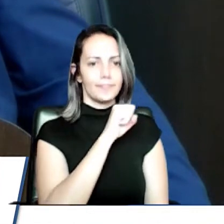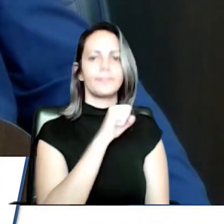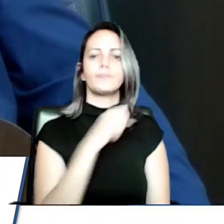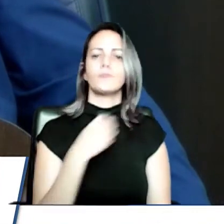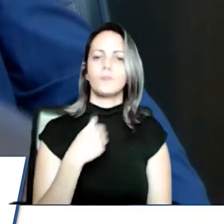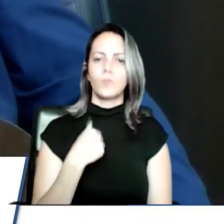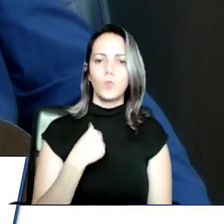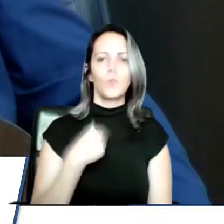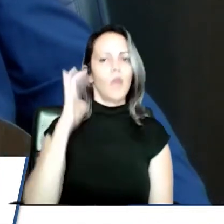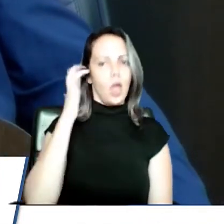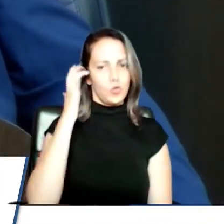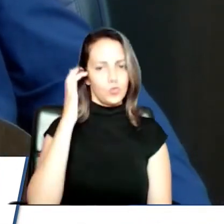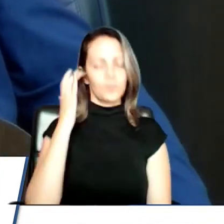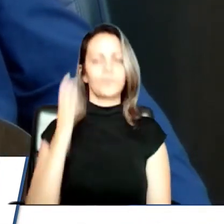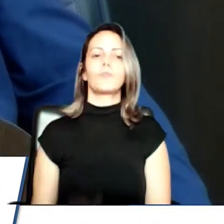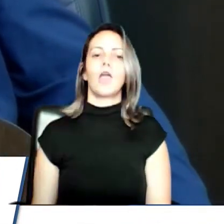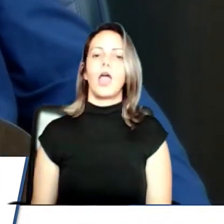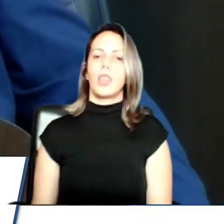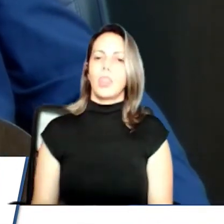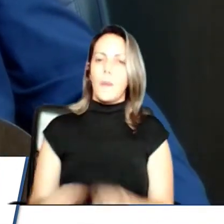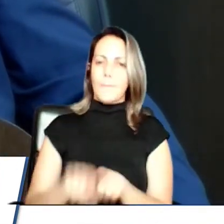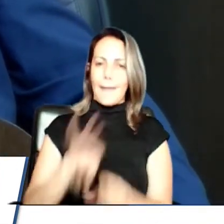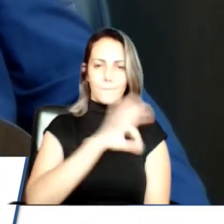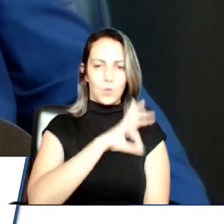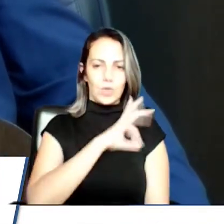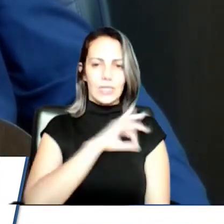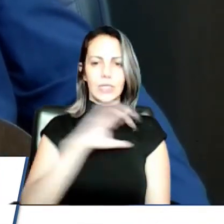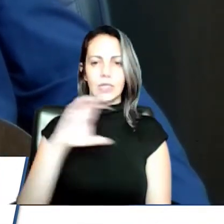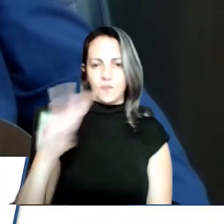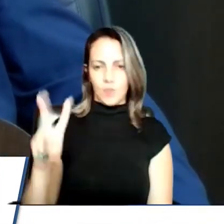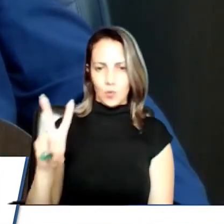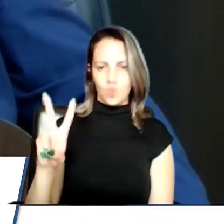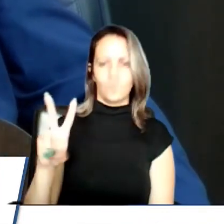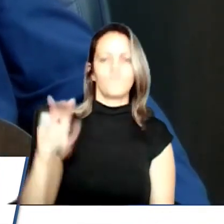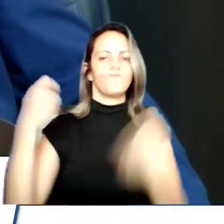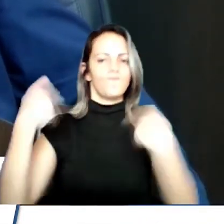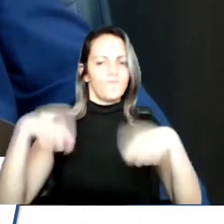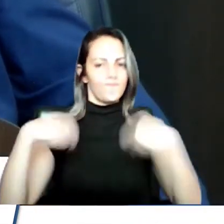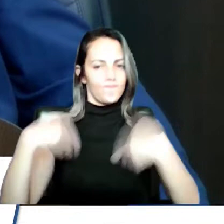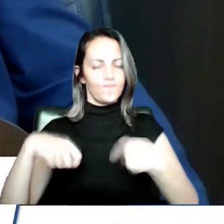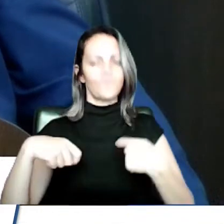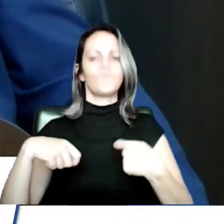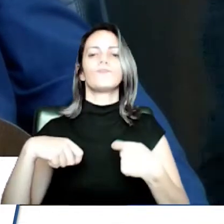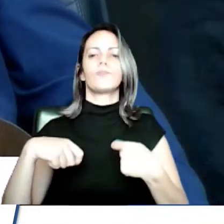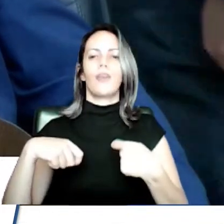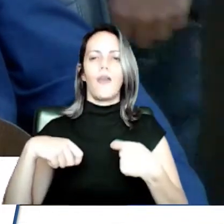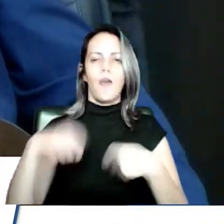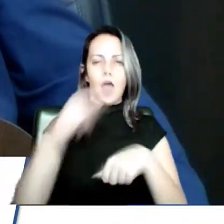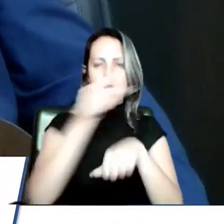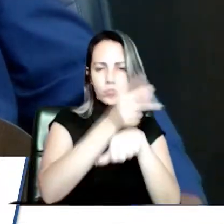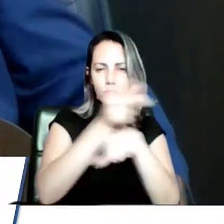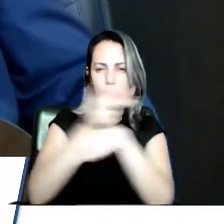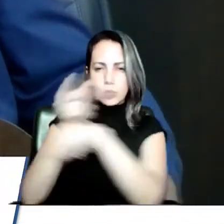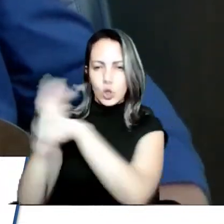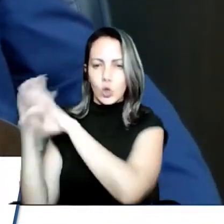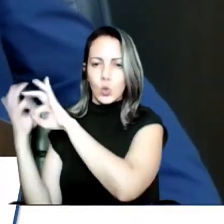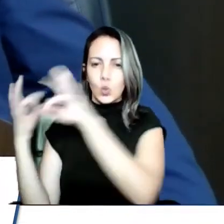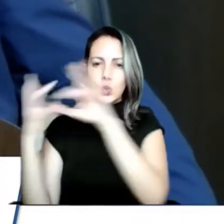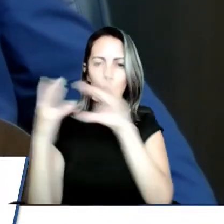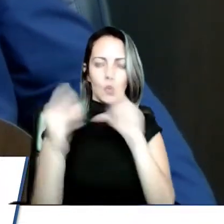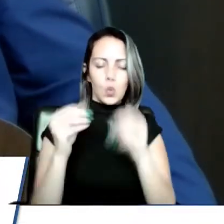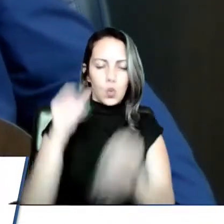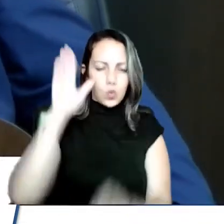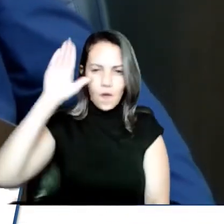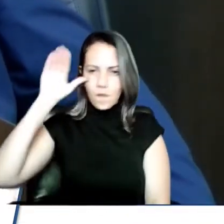que é responsável pelo inquérito policial, tem que absorver todas as filmagens e também agregar isso